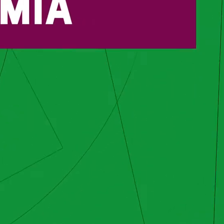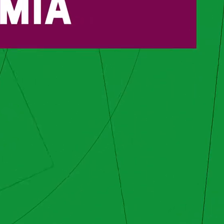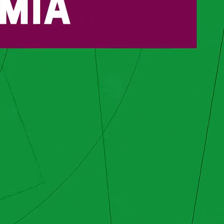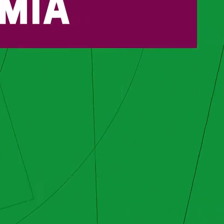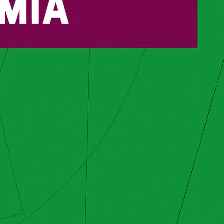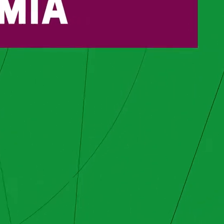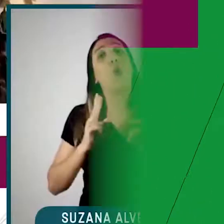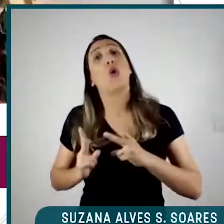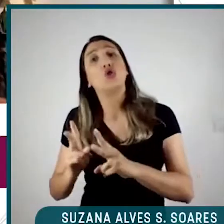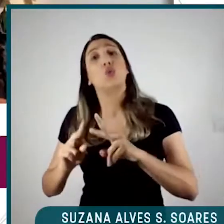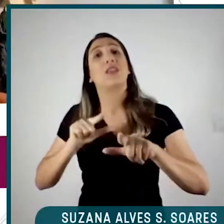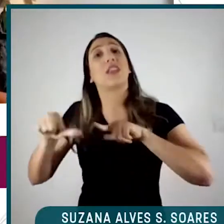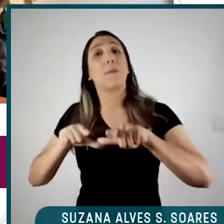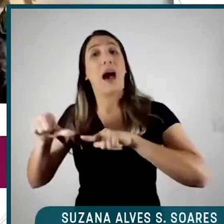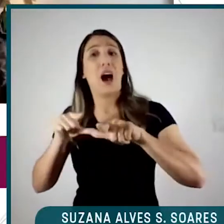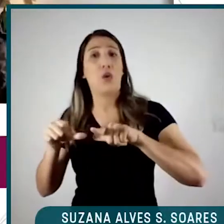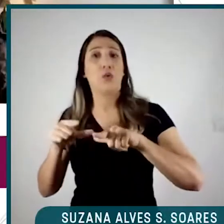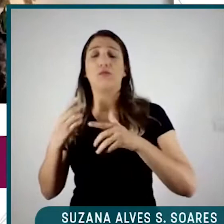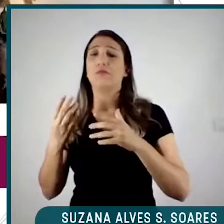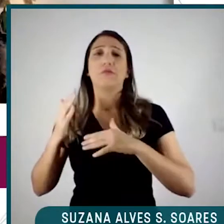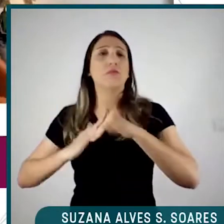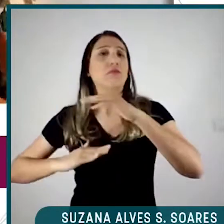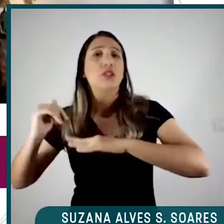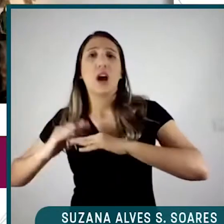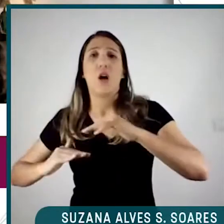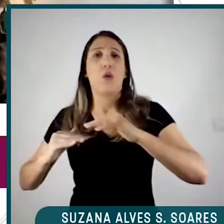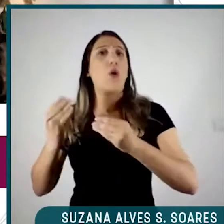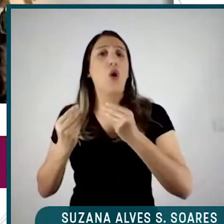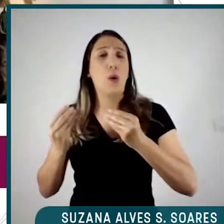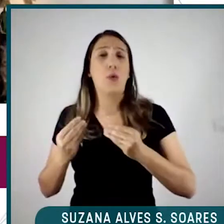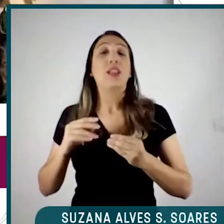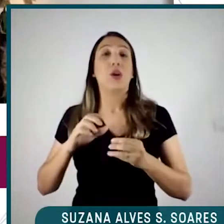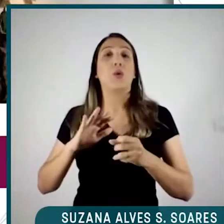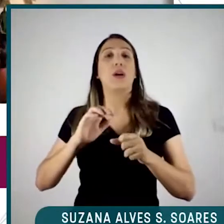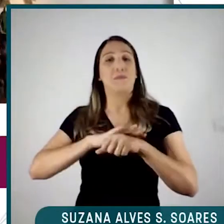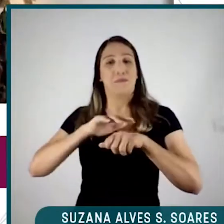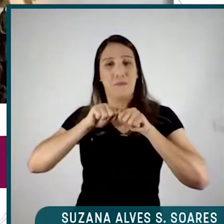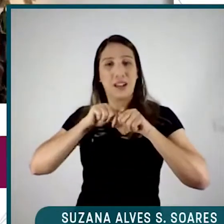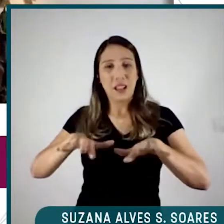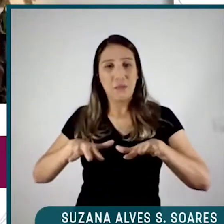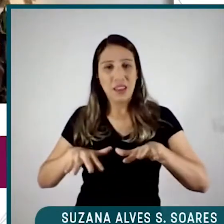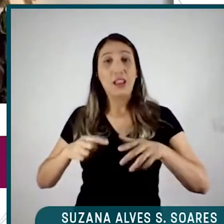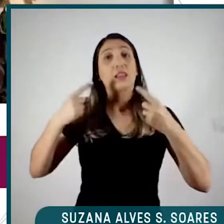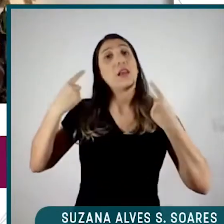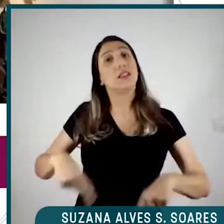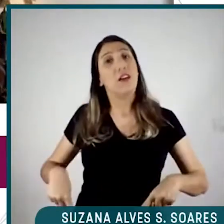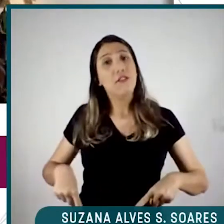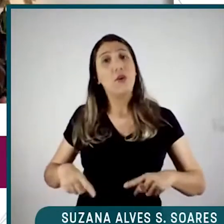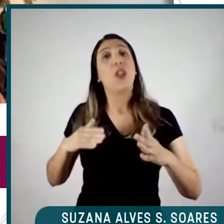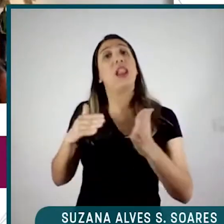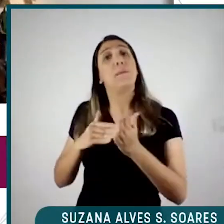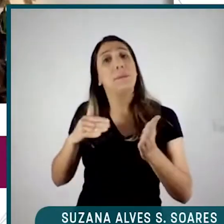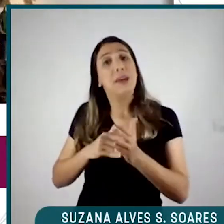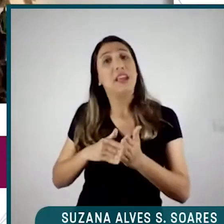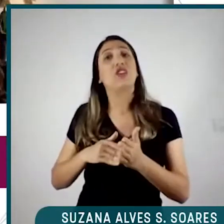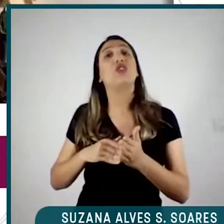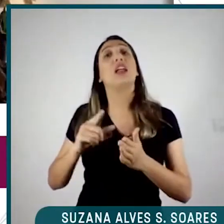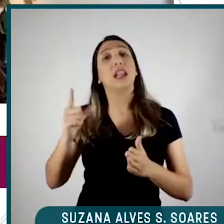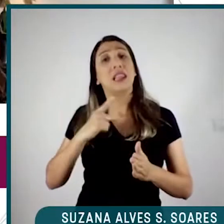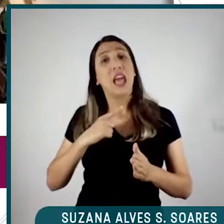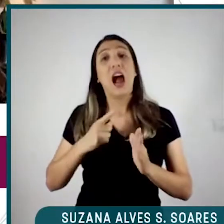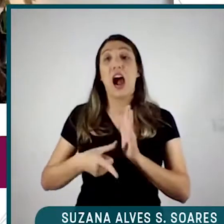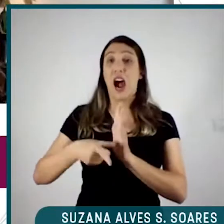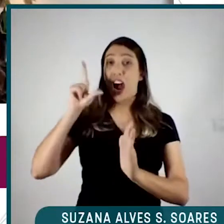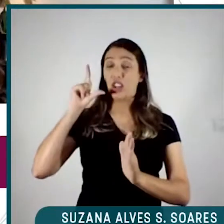A pandemia faz esse desafio ao limite de um universo que era escondido, nunca foi